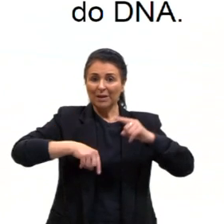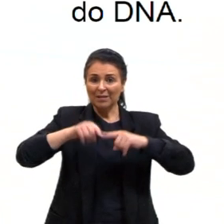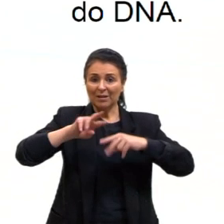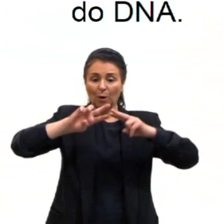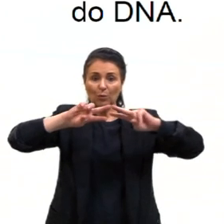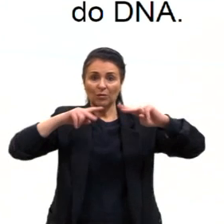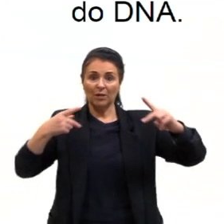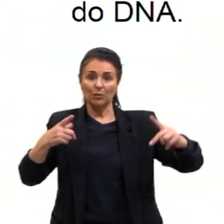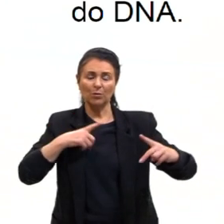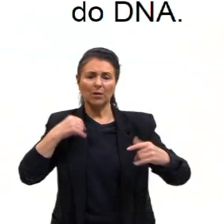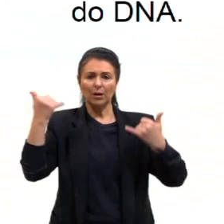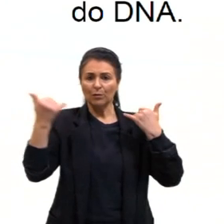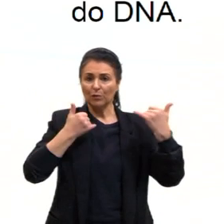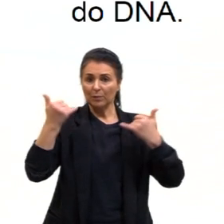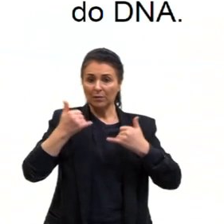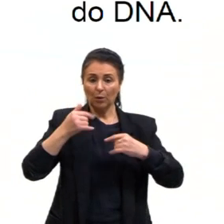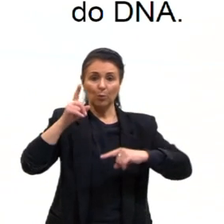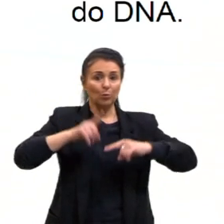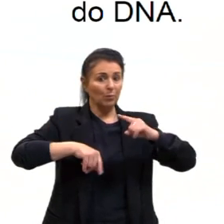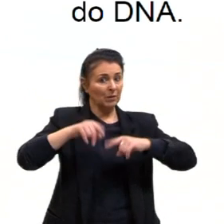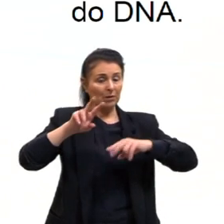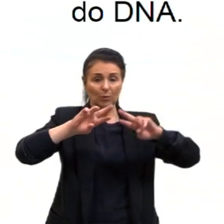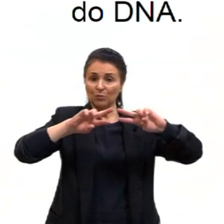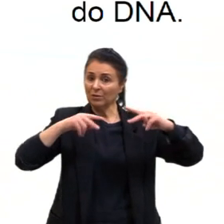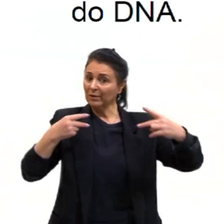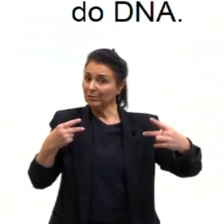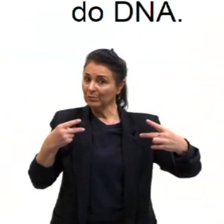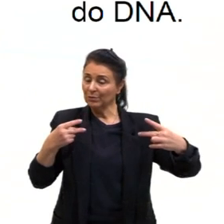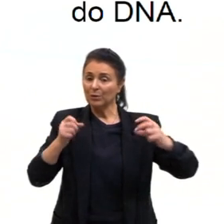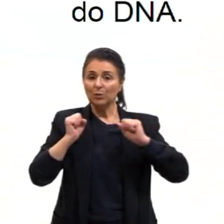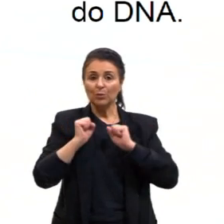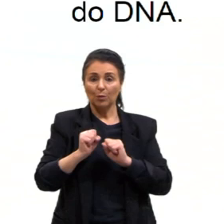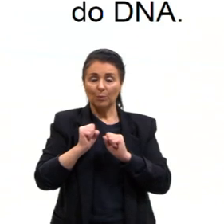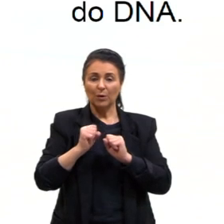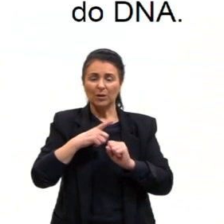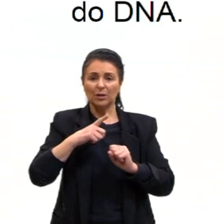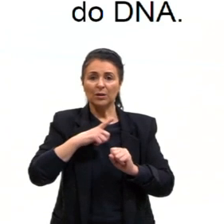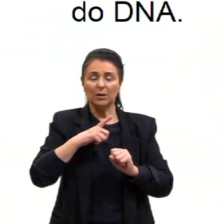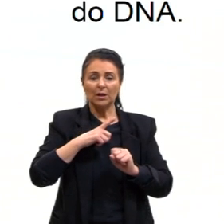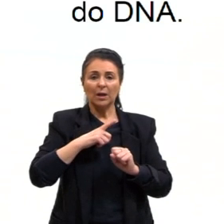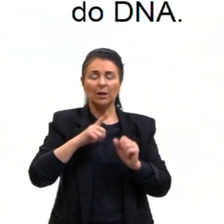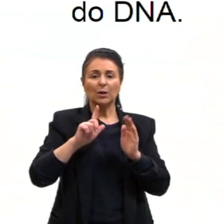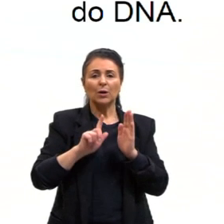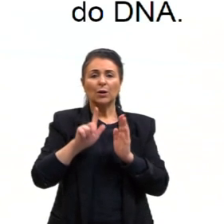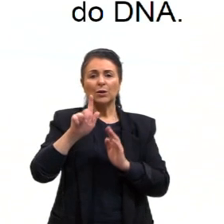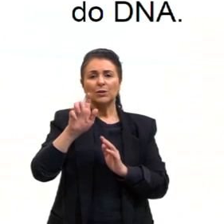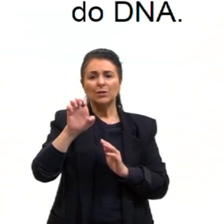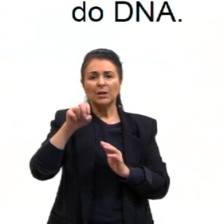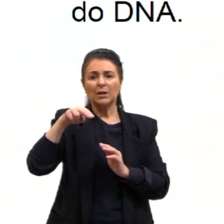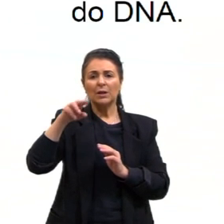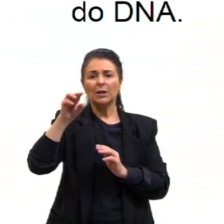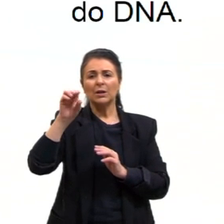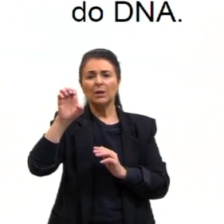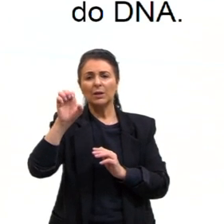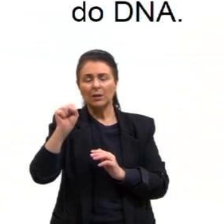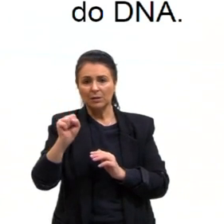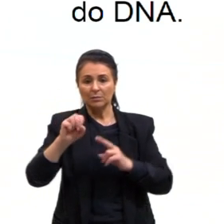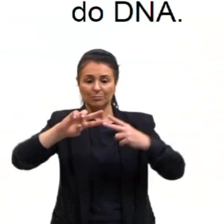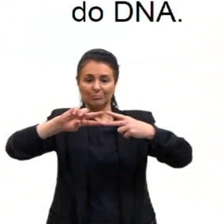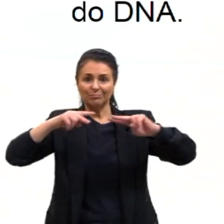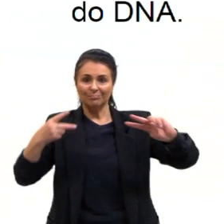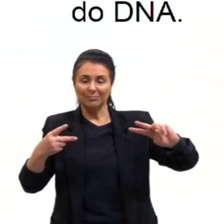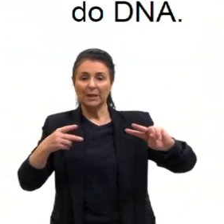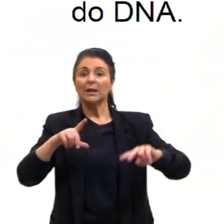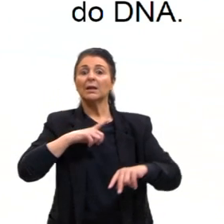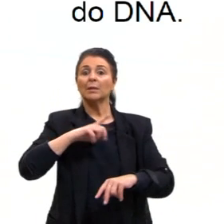tem informação ali no material genético, a gente pode acreditar, na forma de genes ou códons capazes de